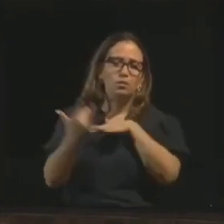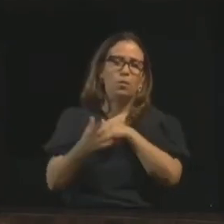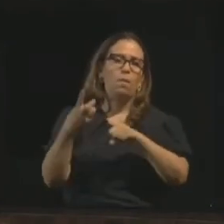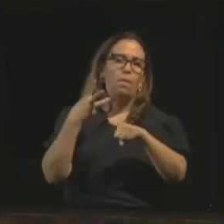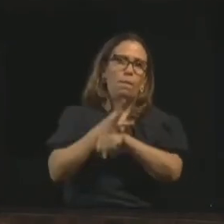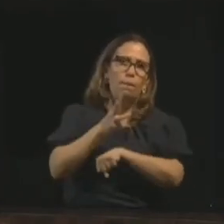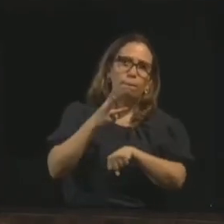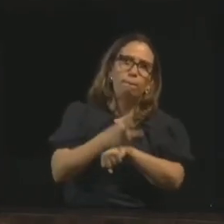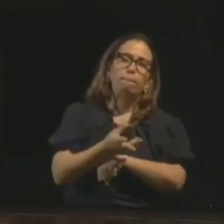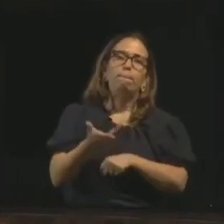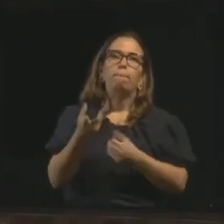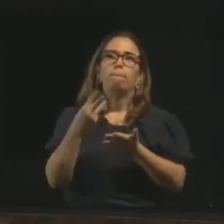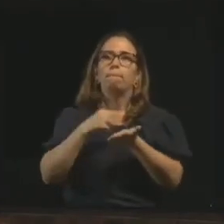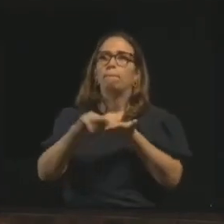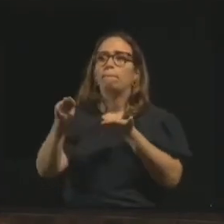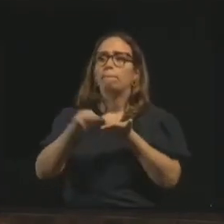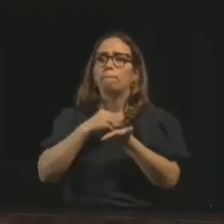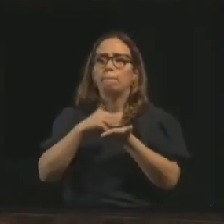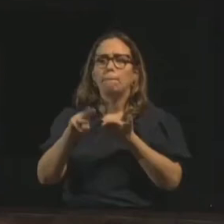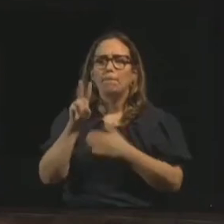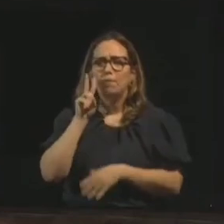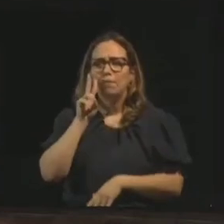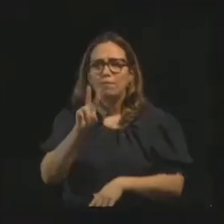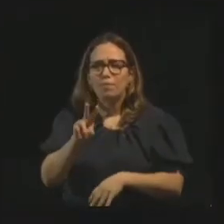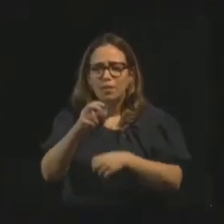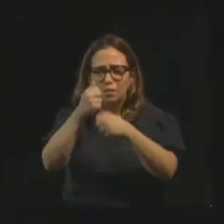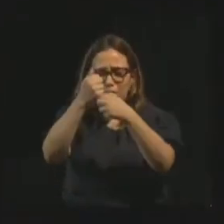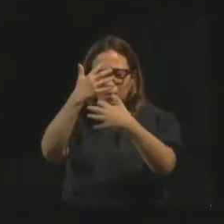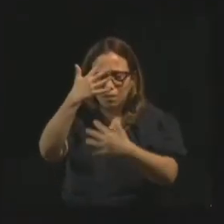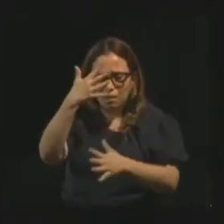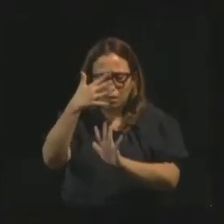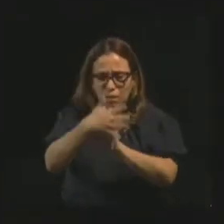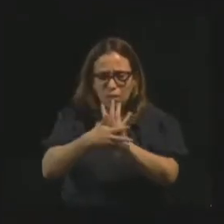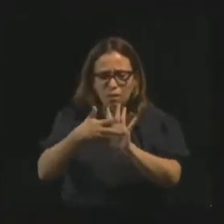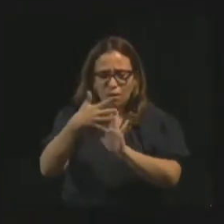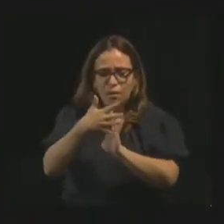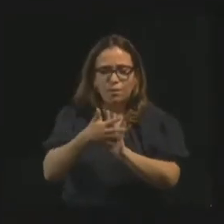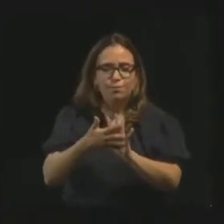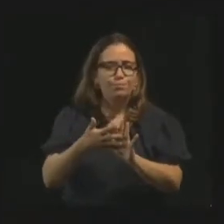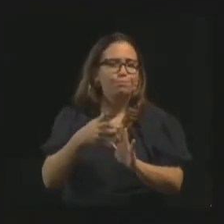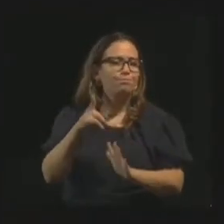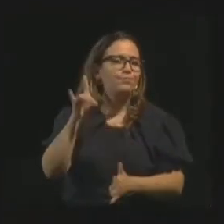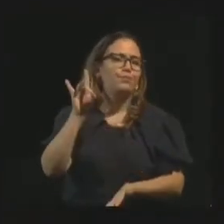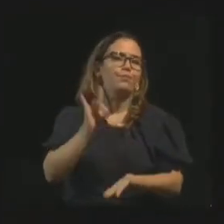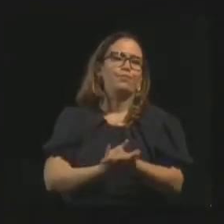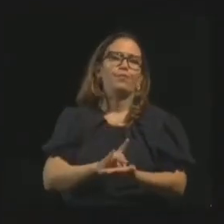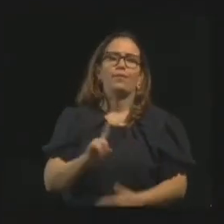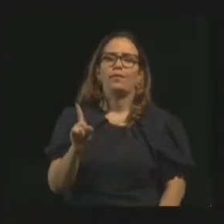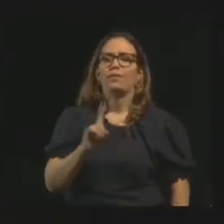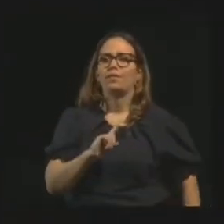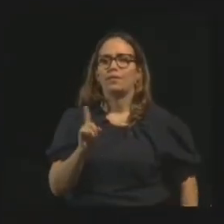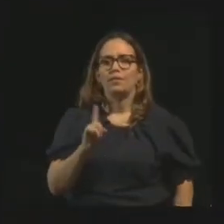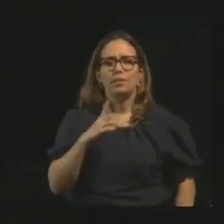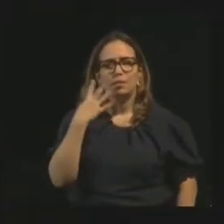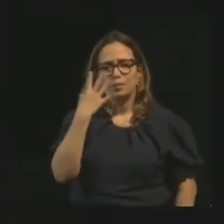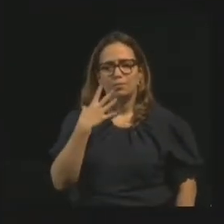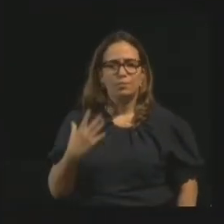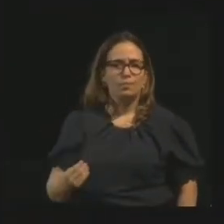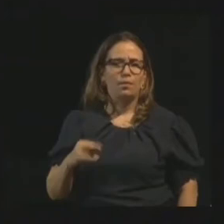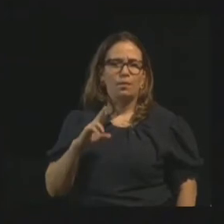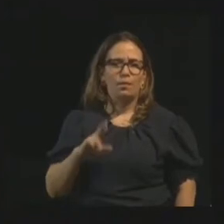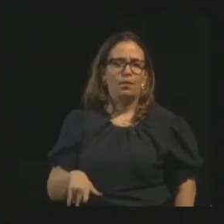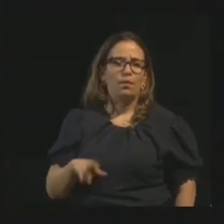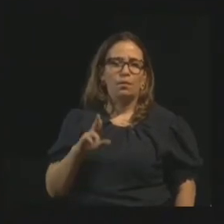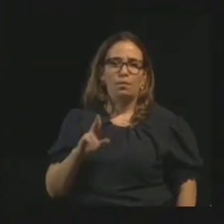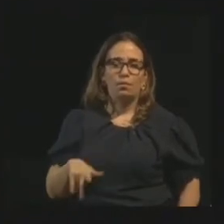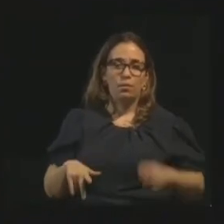WhatsApp, mensagem que a gente verifica o conteúdo e vê pela própria linguagem, não são mensagens espíritas, são mensagens